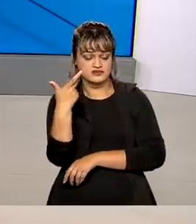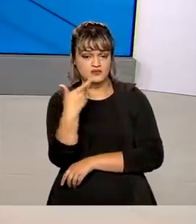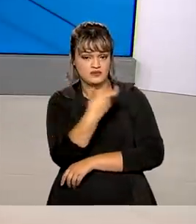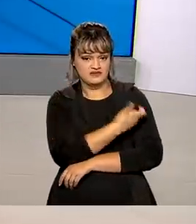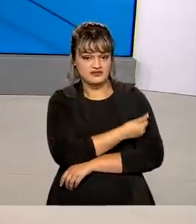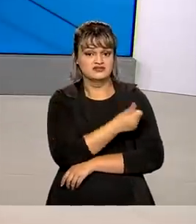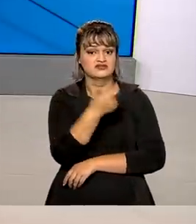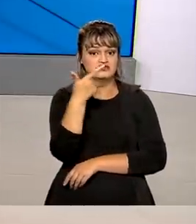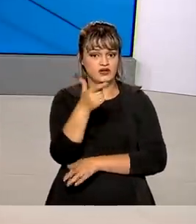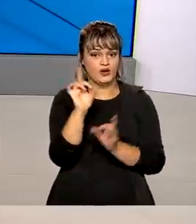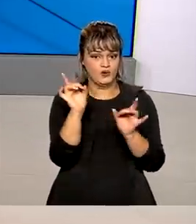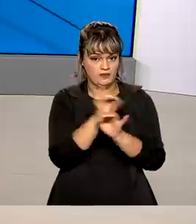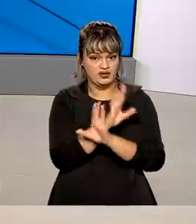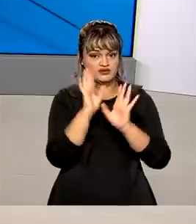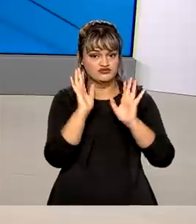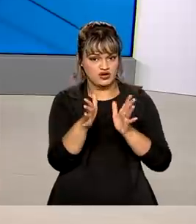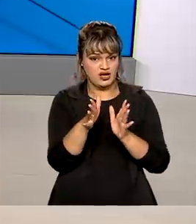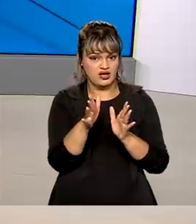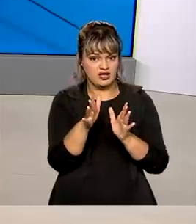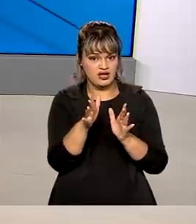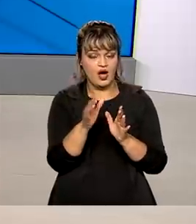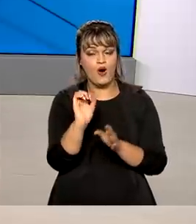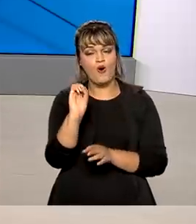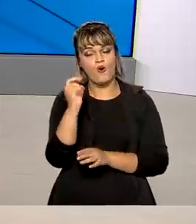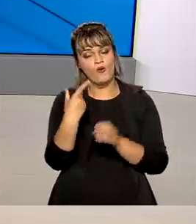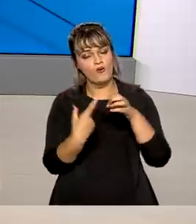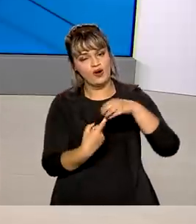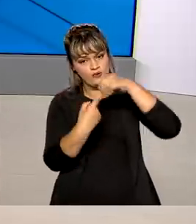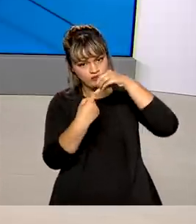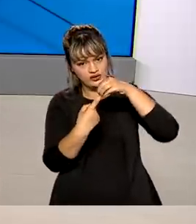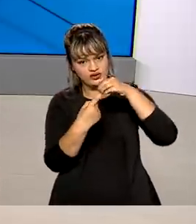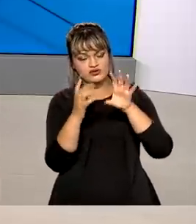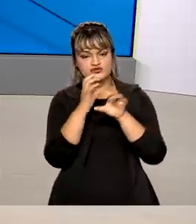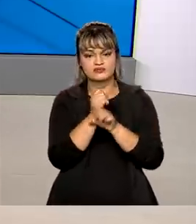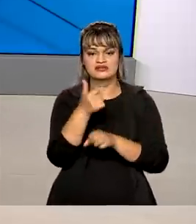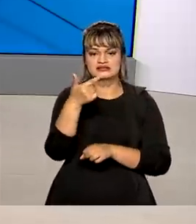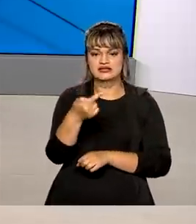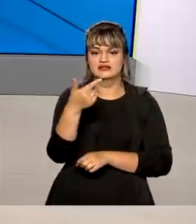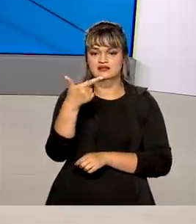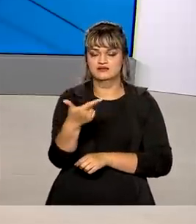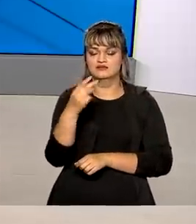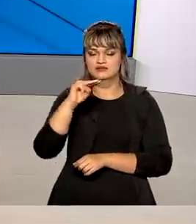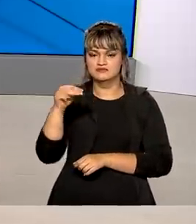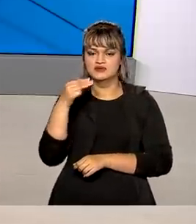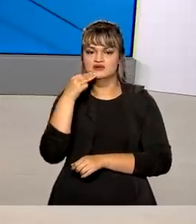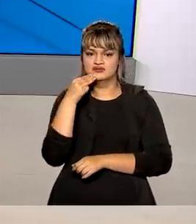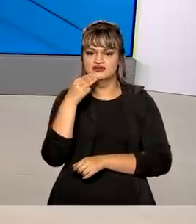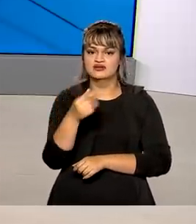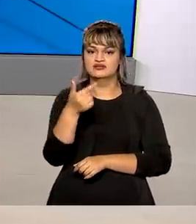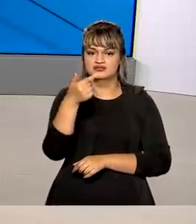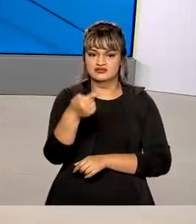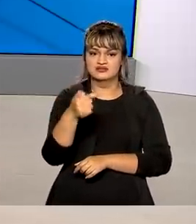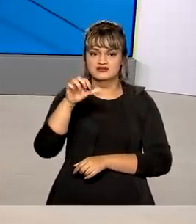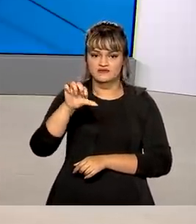brasileiros que tomaram as duas doses da vacina ou a vacina de dose única ultrapassa 72 milhões